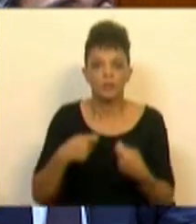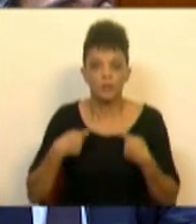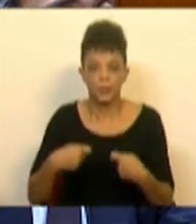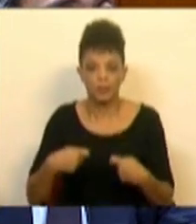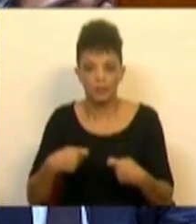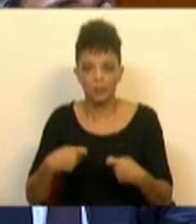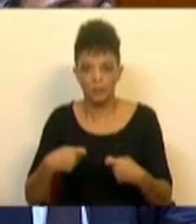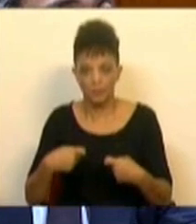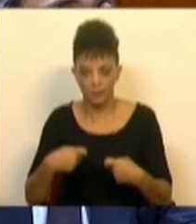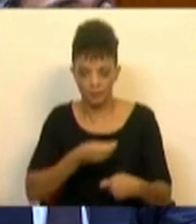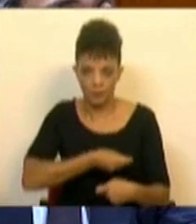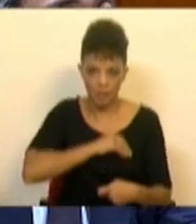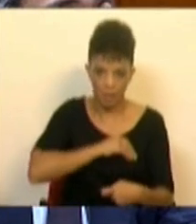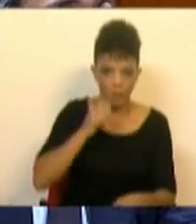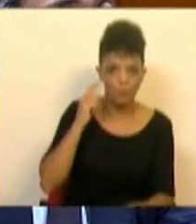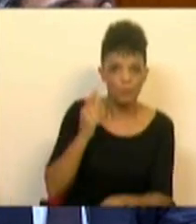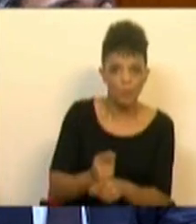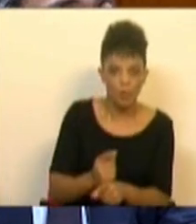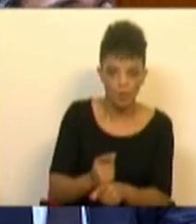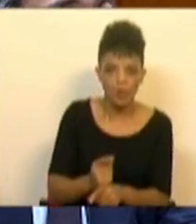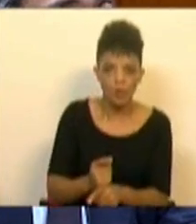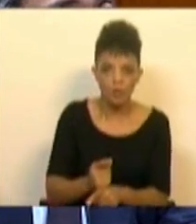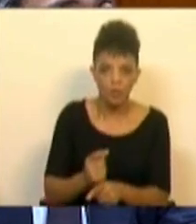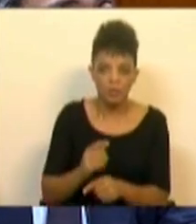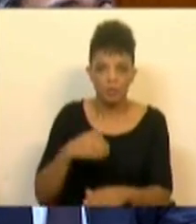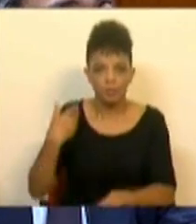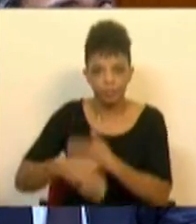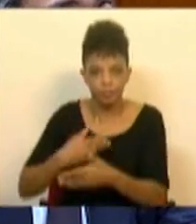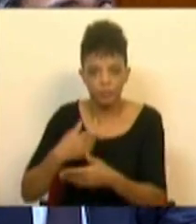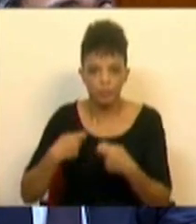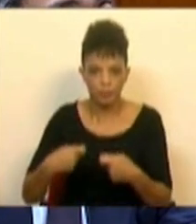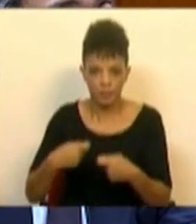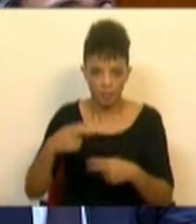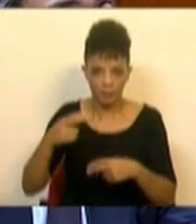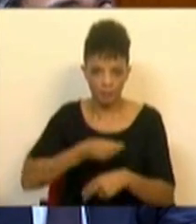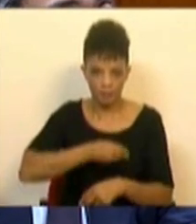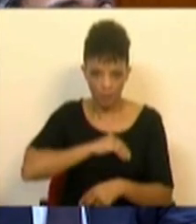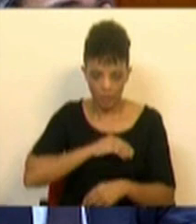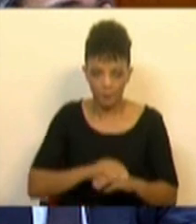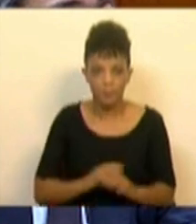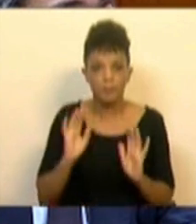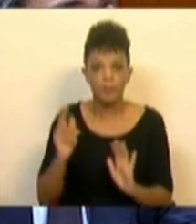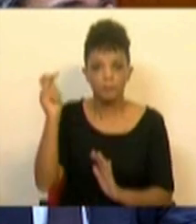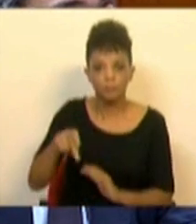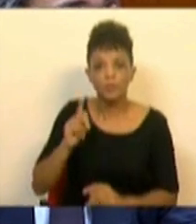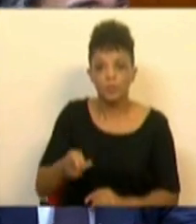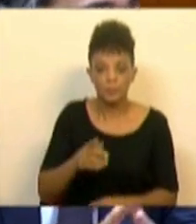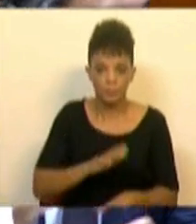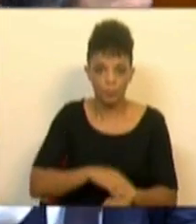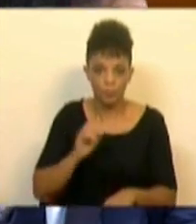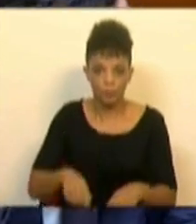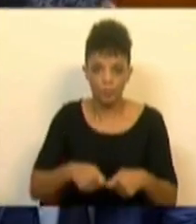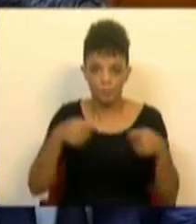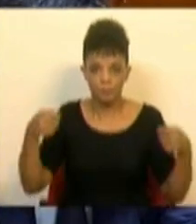despesa fiscal versus a reprodução dessa despesa fiscal. O que acontece é que, com o